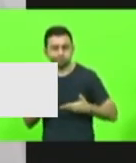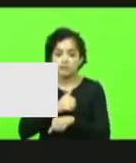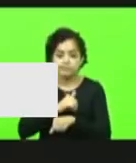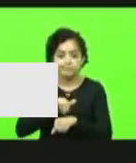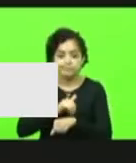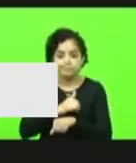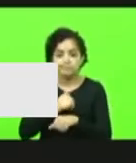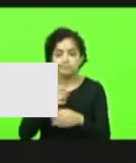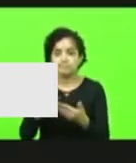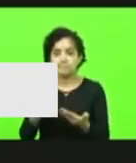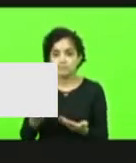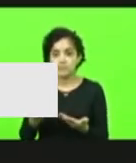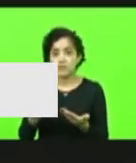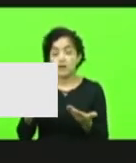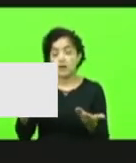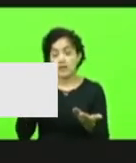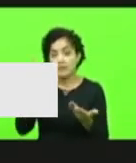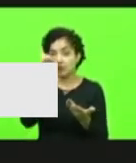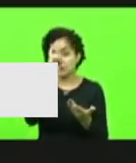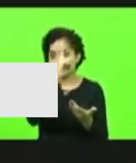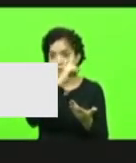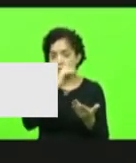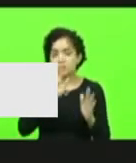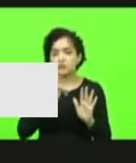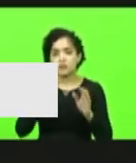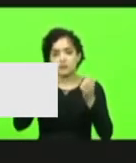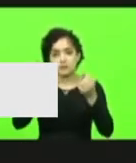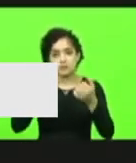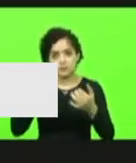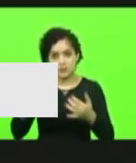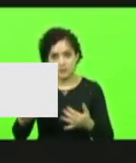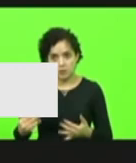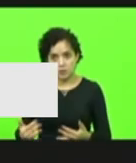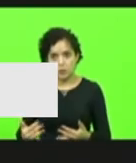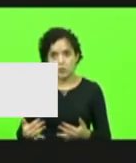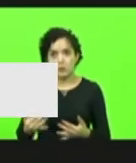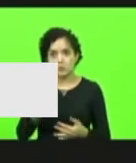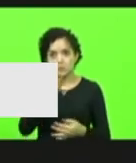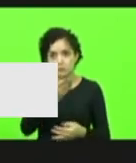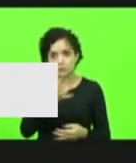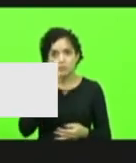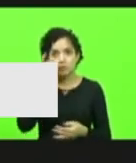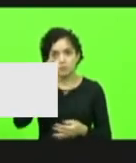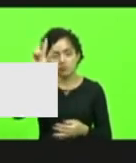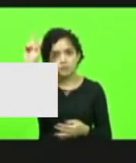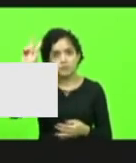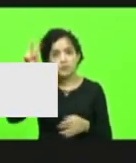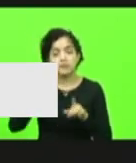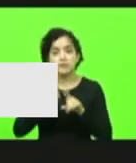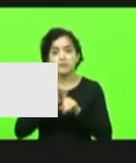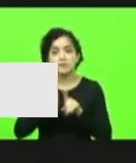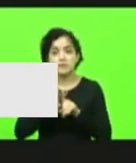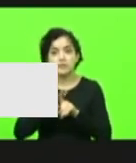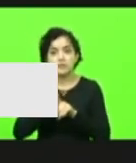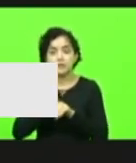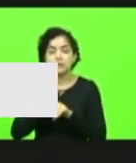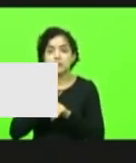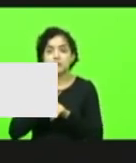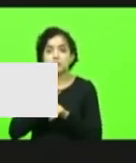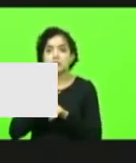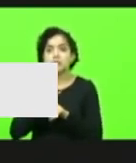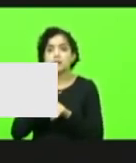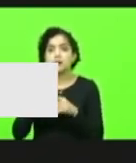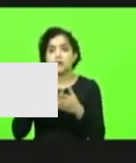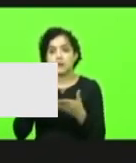por isso. A coordenadora da APAI de Jaraguá do Sul, Simone Ortman, citou a longa fila de espera e a necessidade de triplicar o